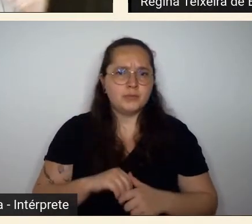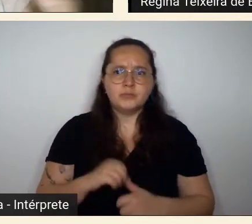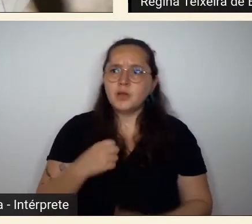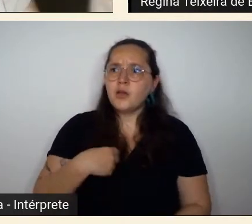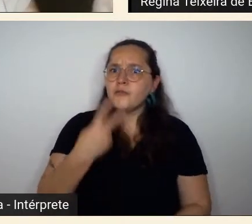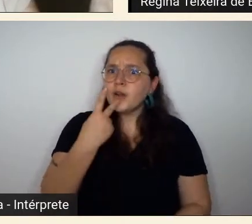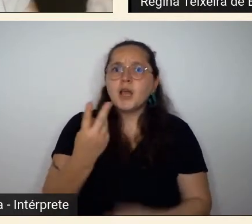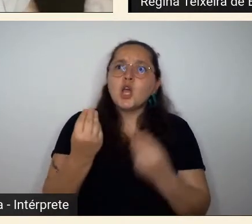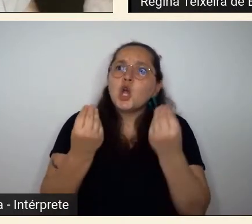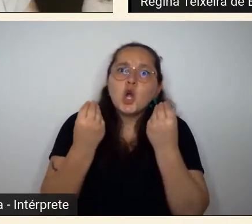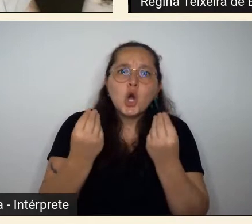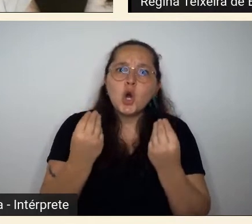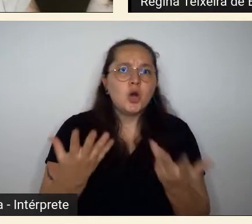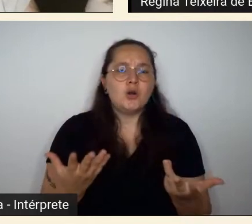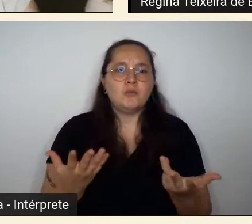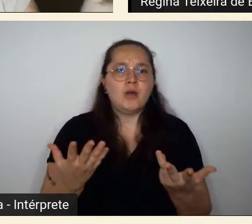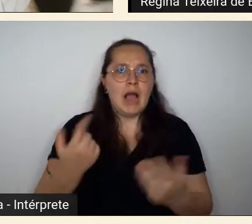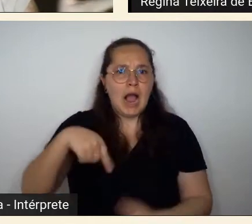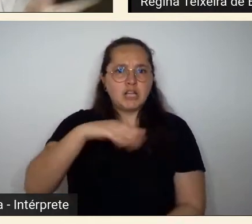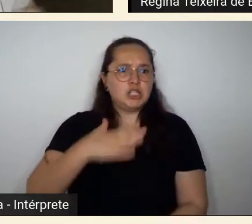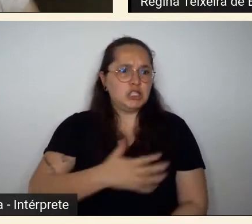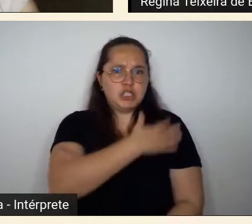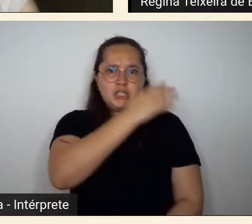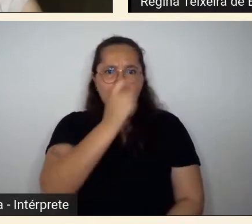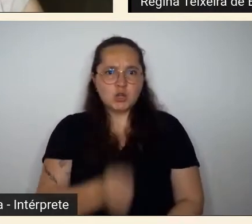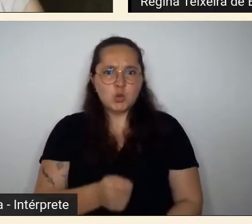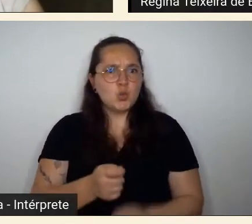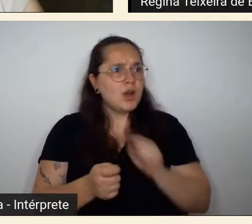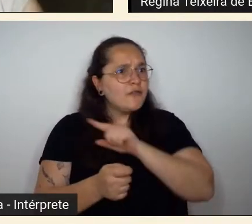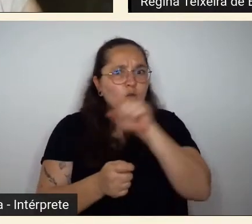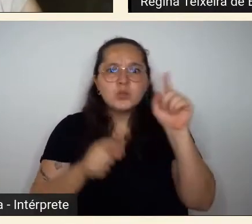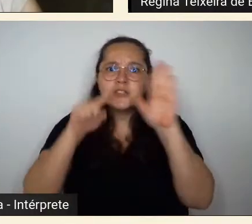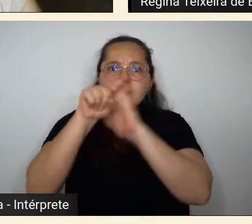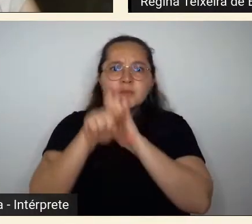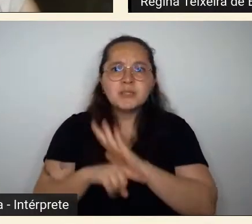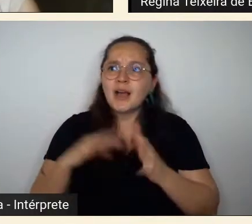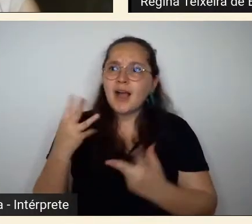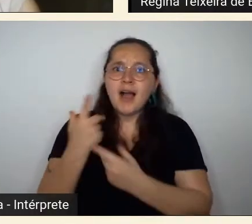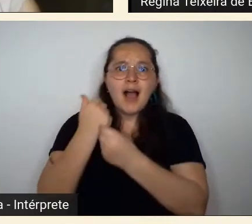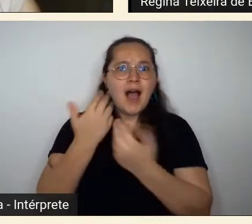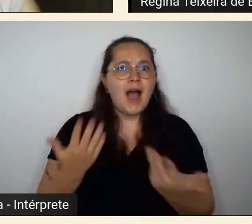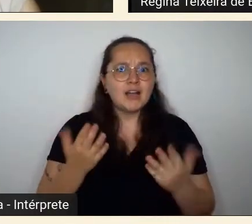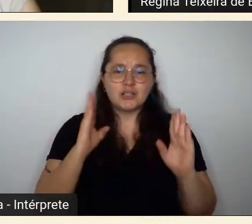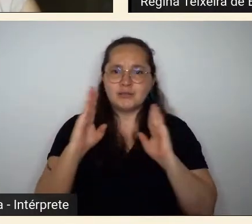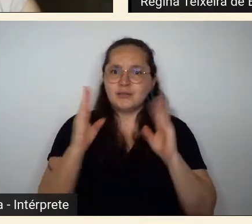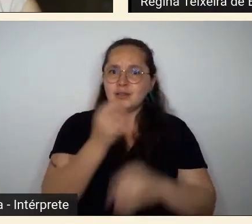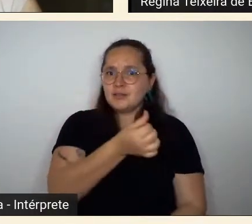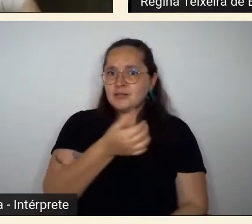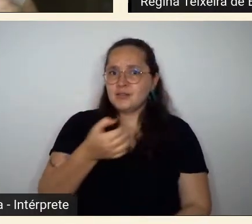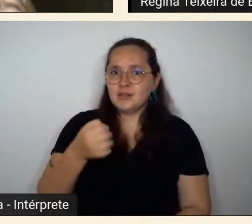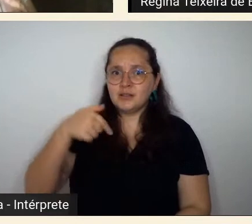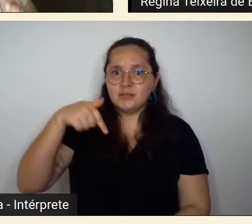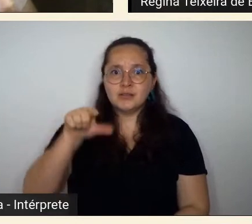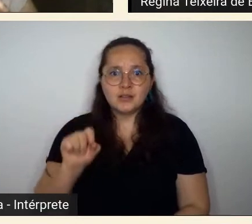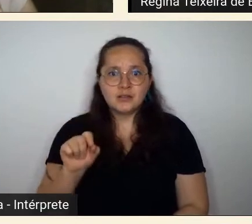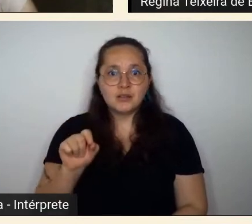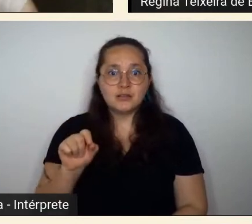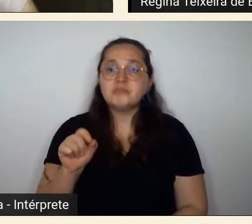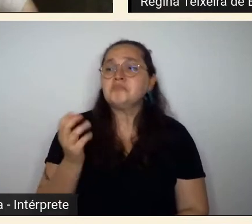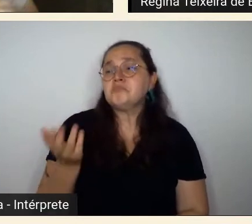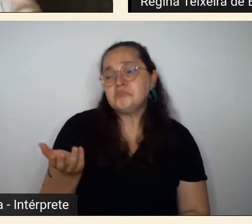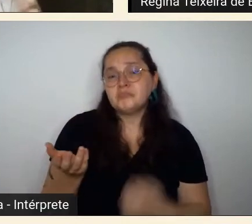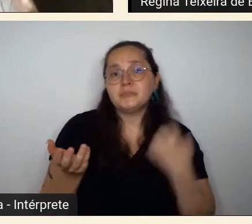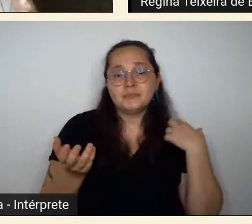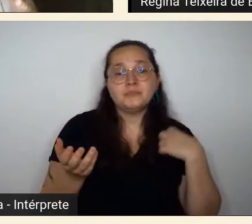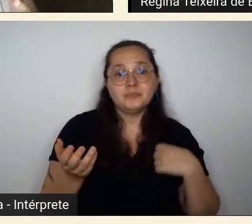você vai nós estamos na ditadura você vai fazer uma pesquisa sobre a arte no Brasil da década de 60 e 70 e até curiosamente